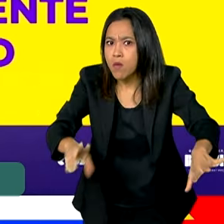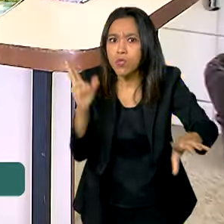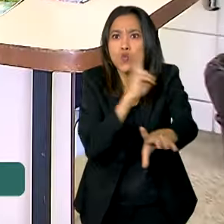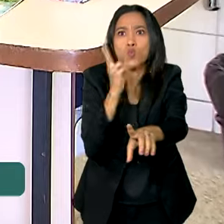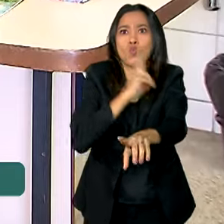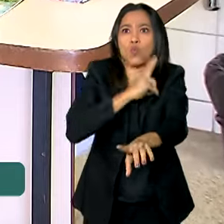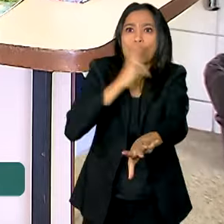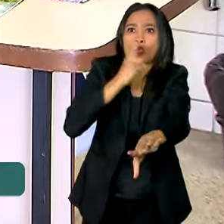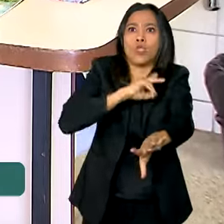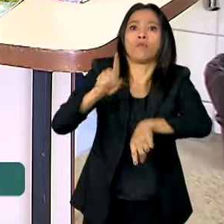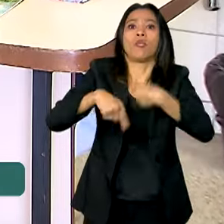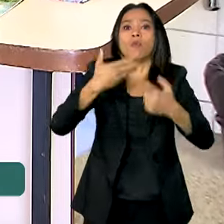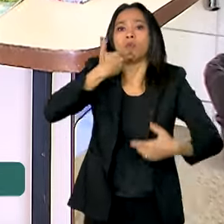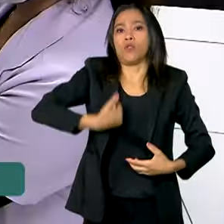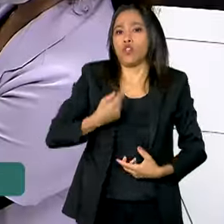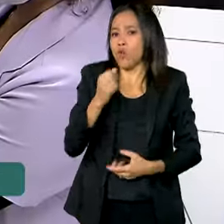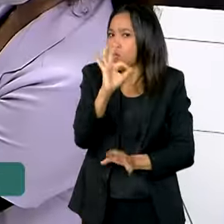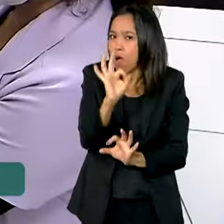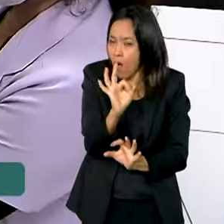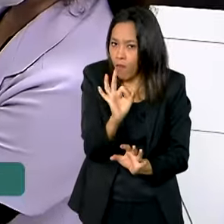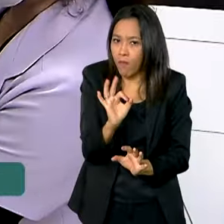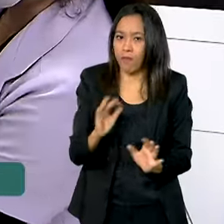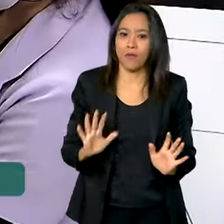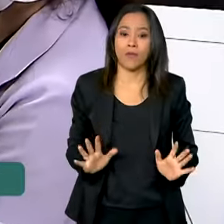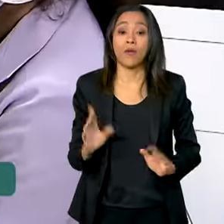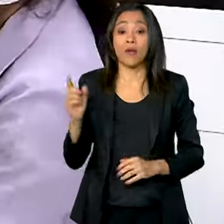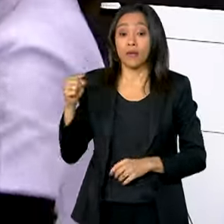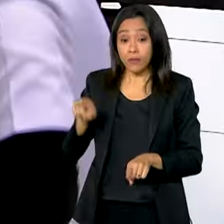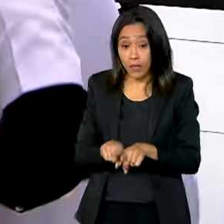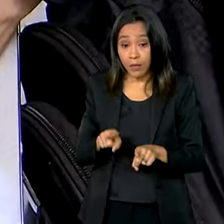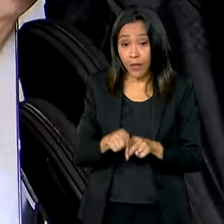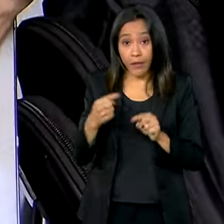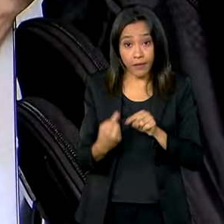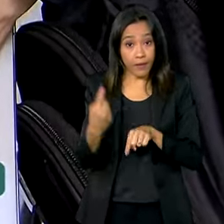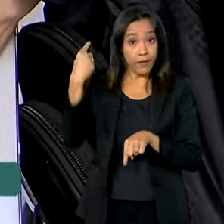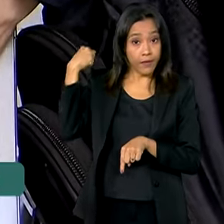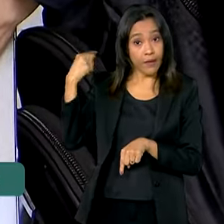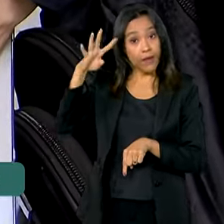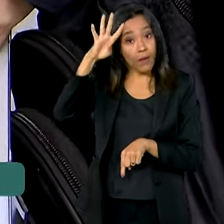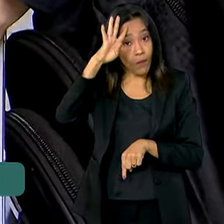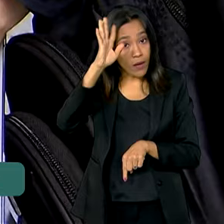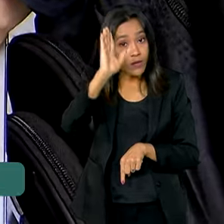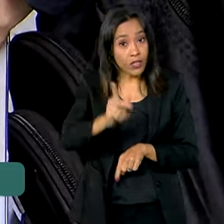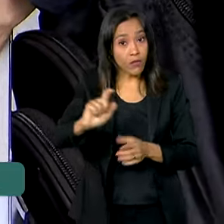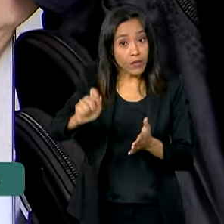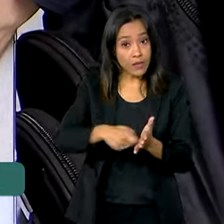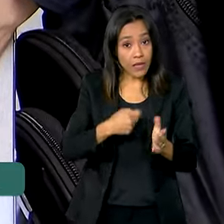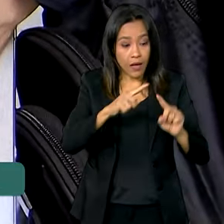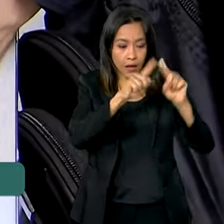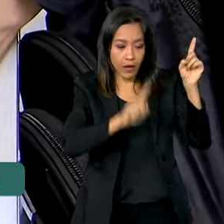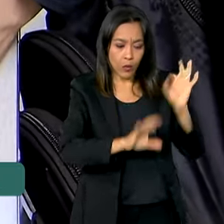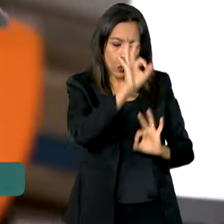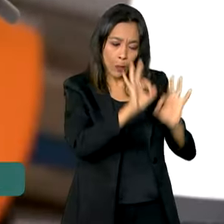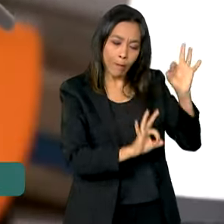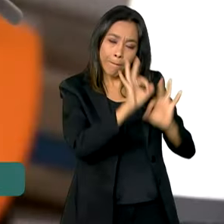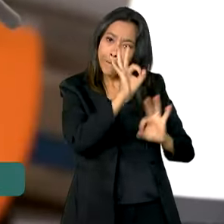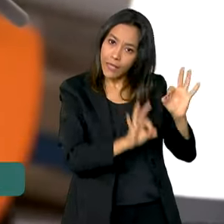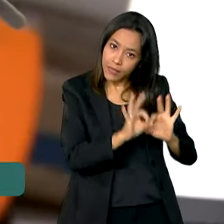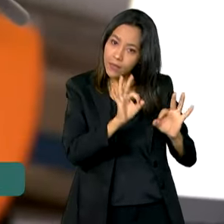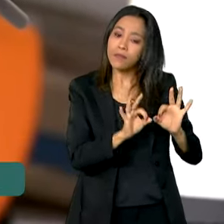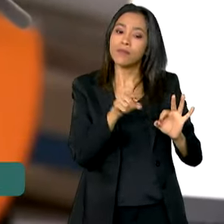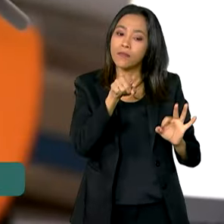decretar emergência. Também nesta quarta-feira, em Porto Alegre, foi assinado o Plano de Ação Regional do Programa Mais